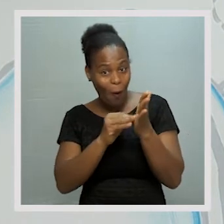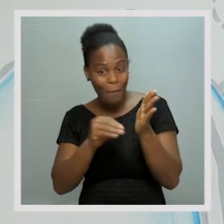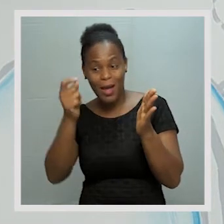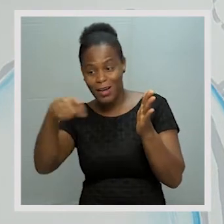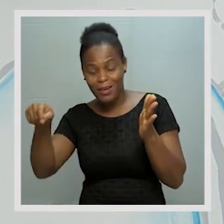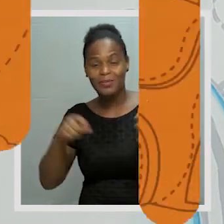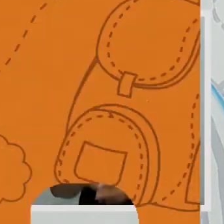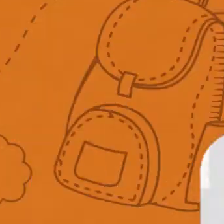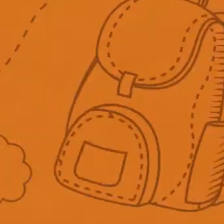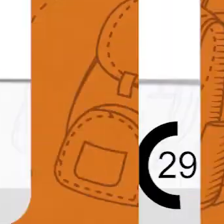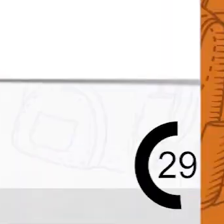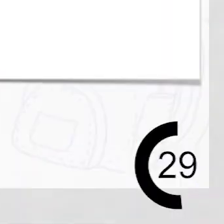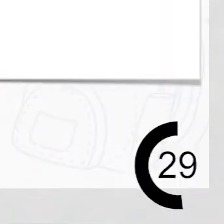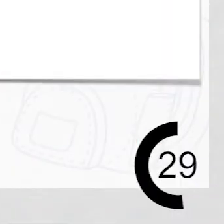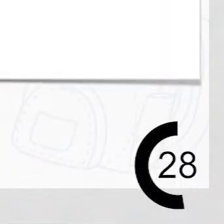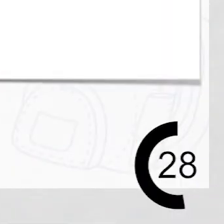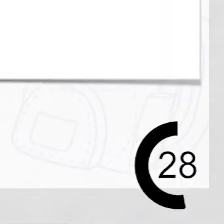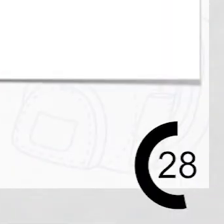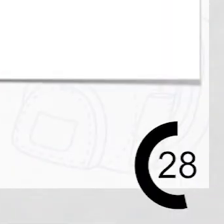isso. Vamos. Vamos.